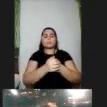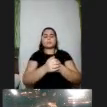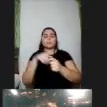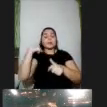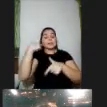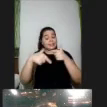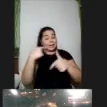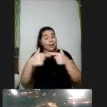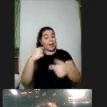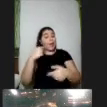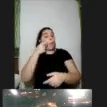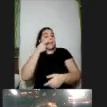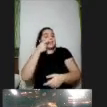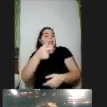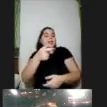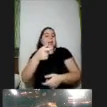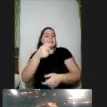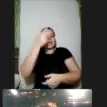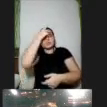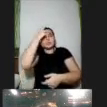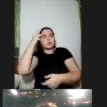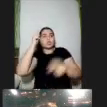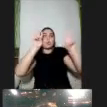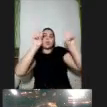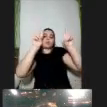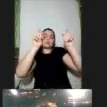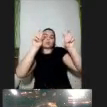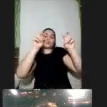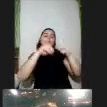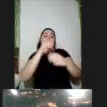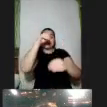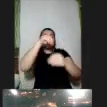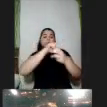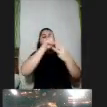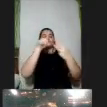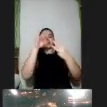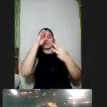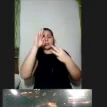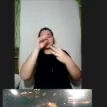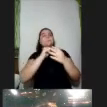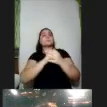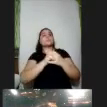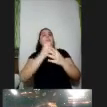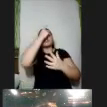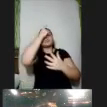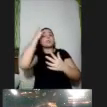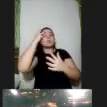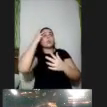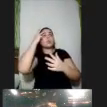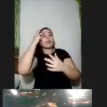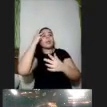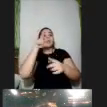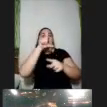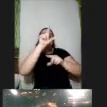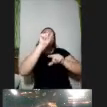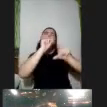interesse das pessoas por aquele assunto e aí que as pessoas possam escolher sobre o que elas querem aprender que